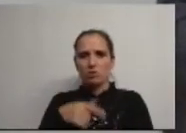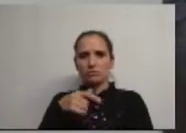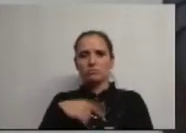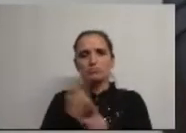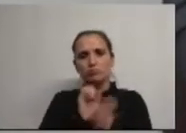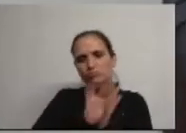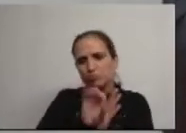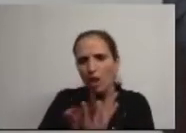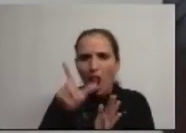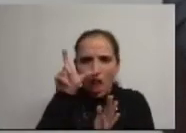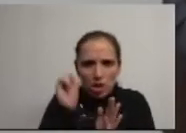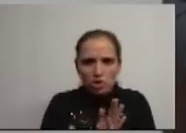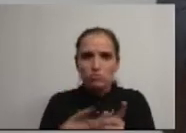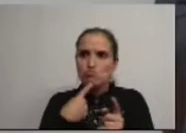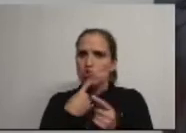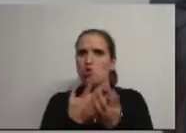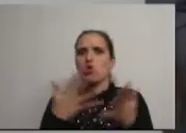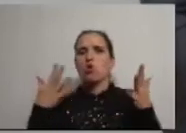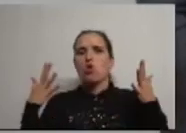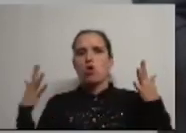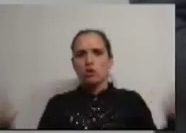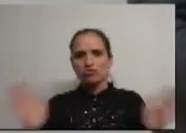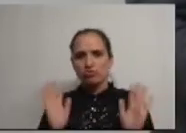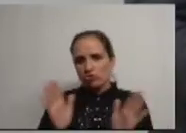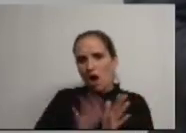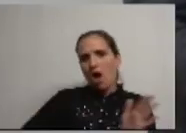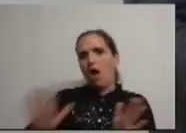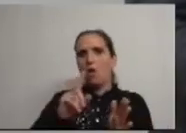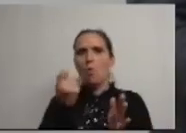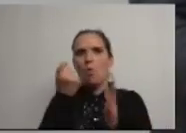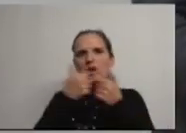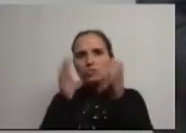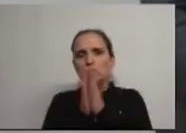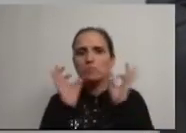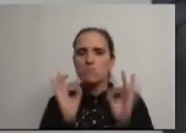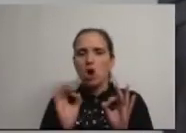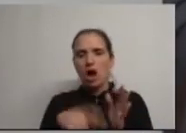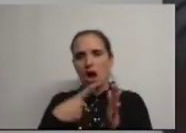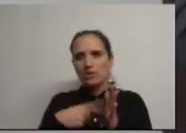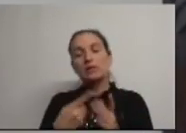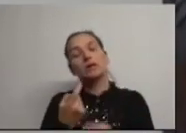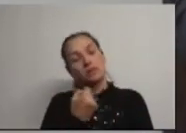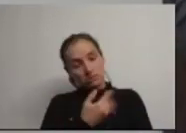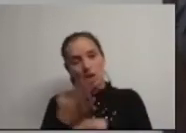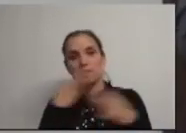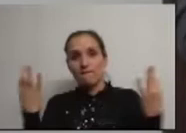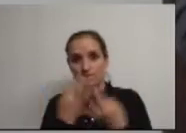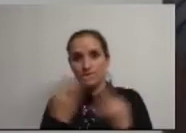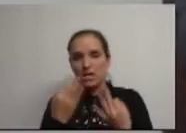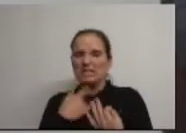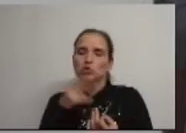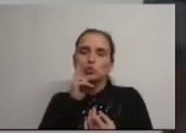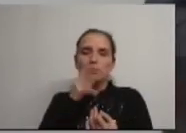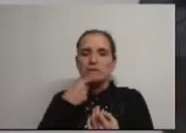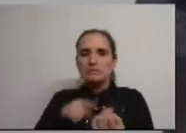agora que foram colocados numa parte significativa do nosso Conselho, e com significativo atraso também, perdoem-me a repetição,